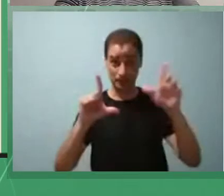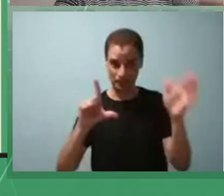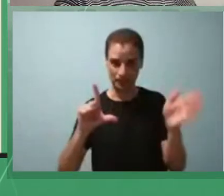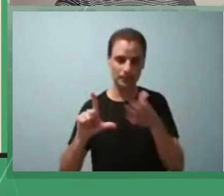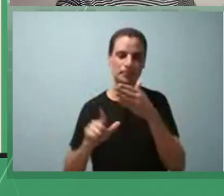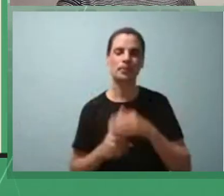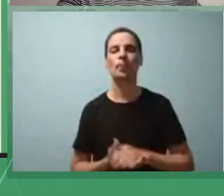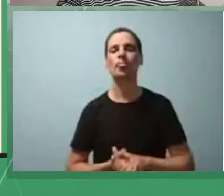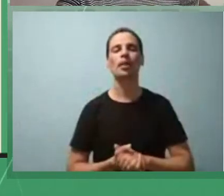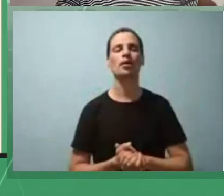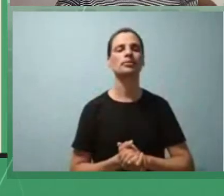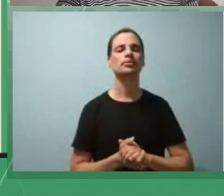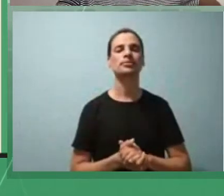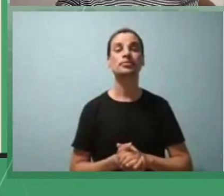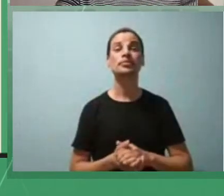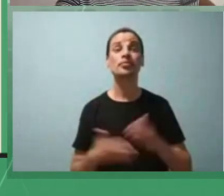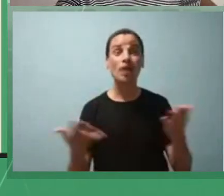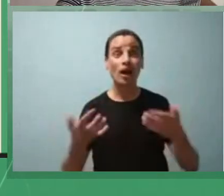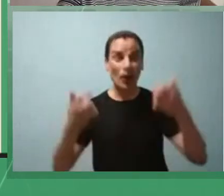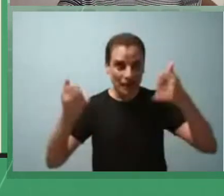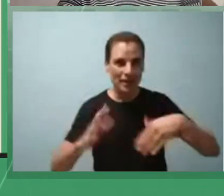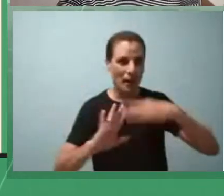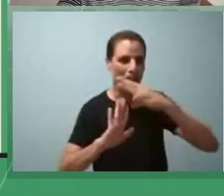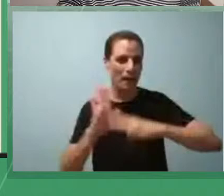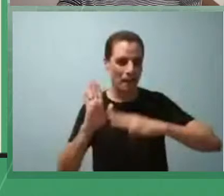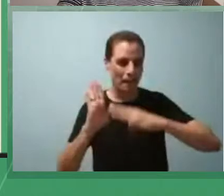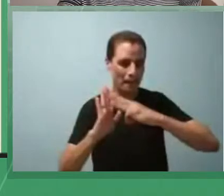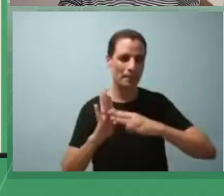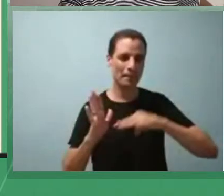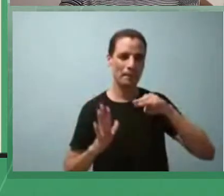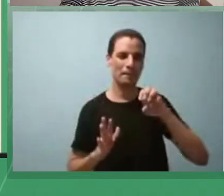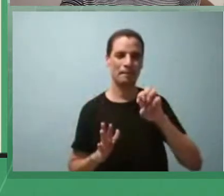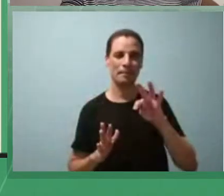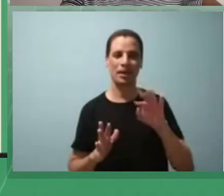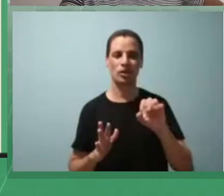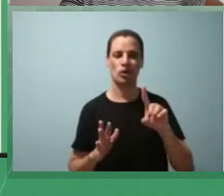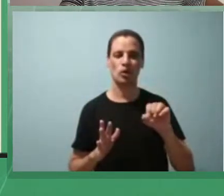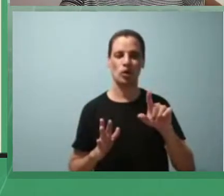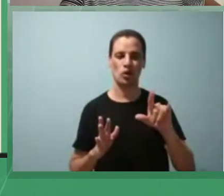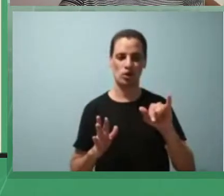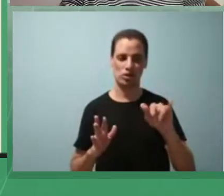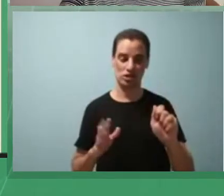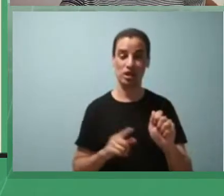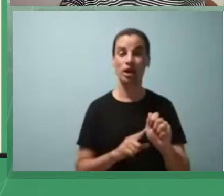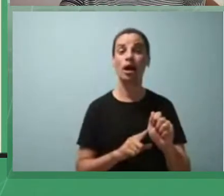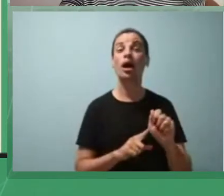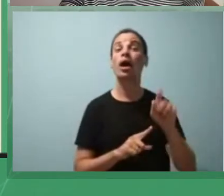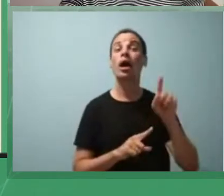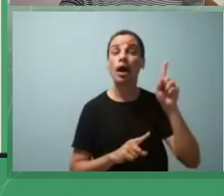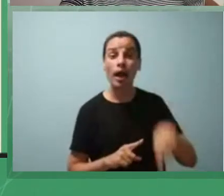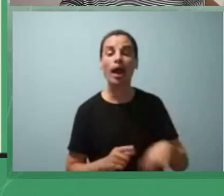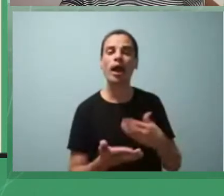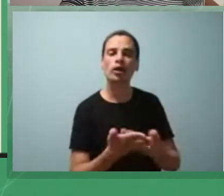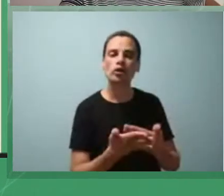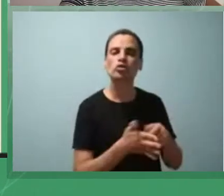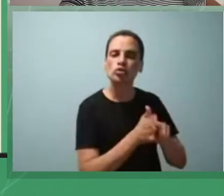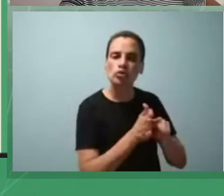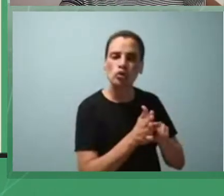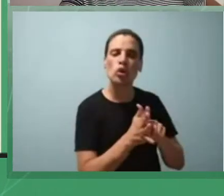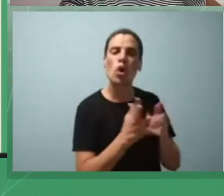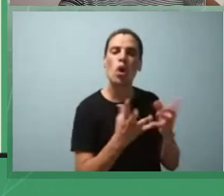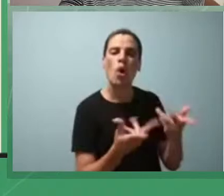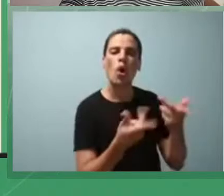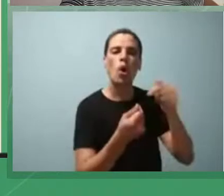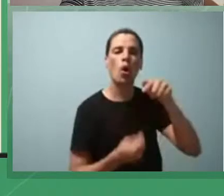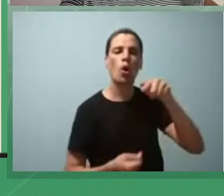falando um pouquinho sobre a metodologia a metodologia ela se baseia em um estudo qualitativo que envolve uma pesquisa